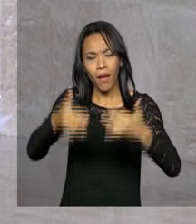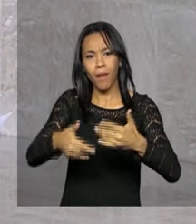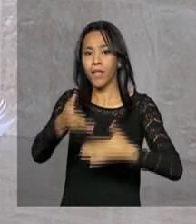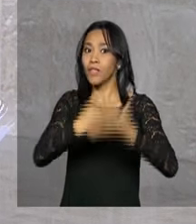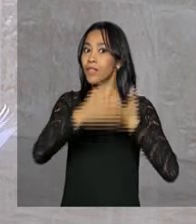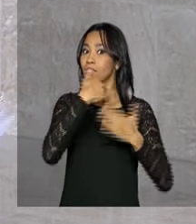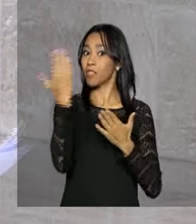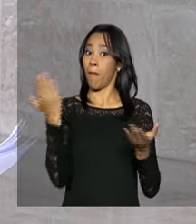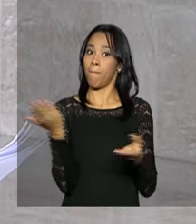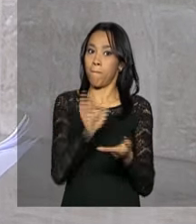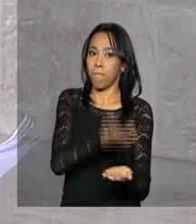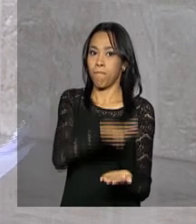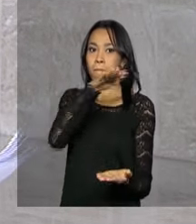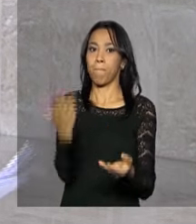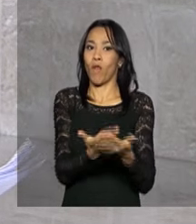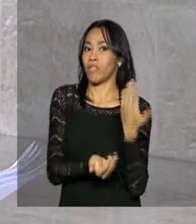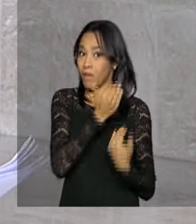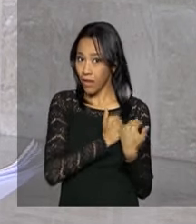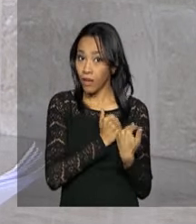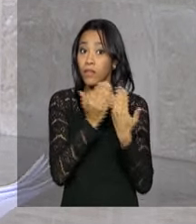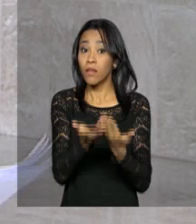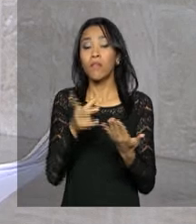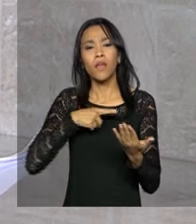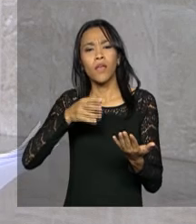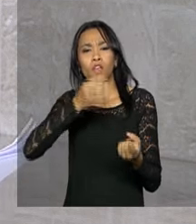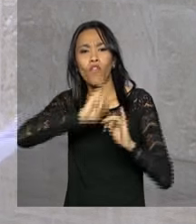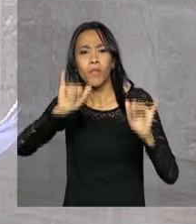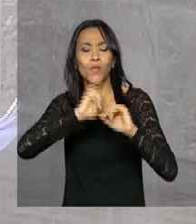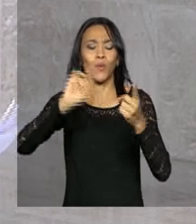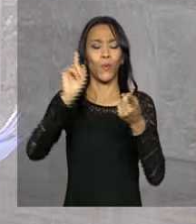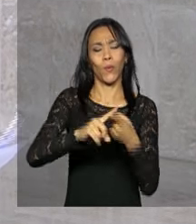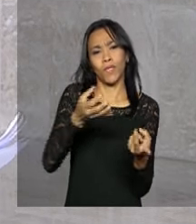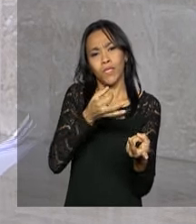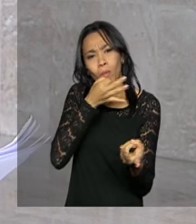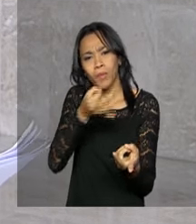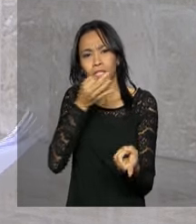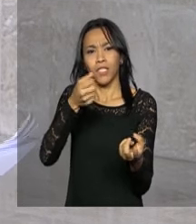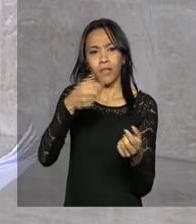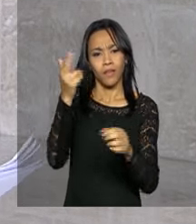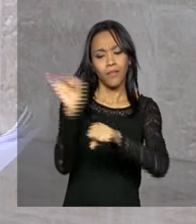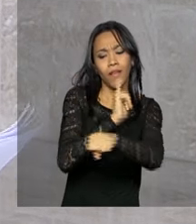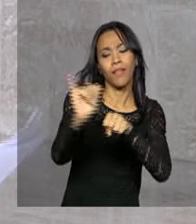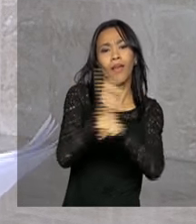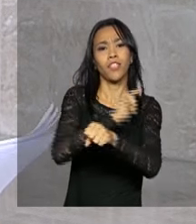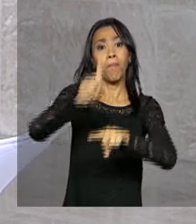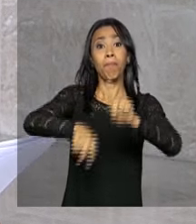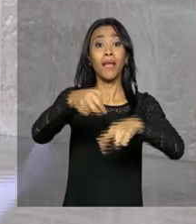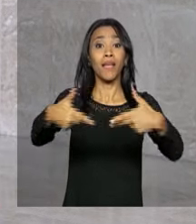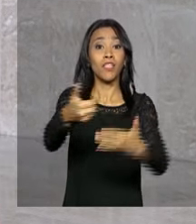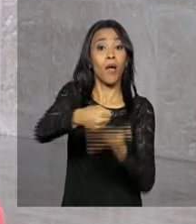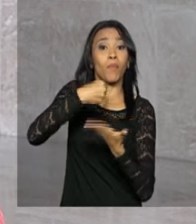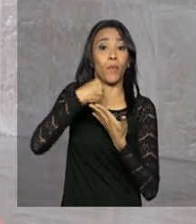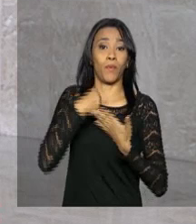deste exame. A plataforma também vai ter notícias diárias, dicas, aplicativos e materiais de apoio para que os